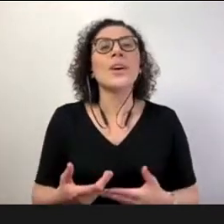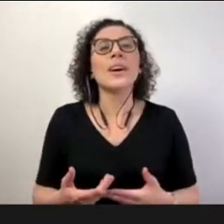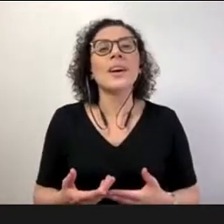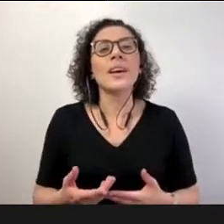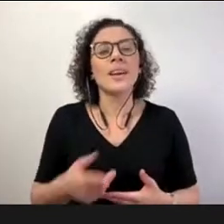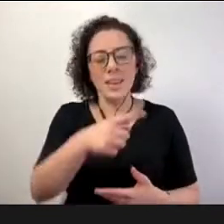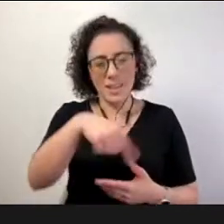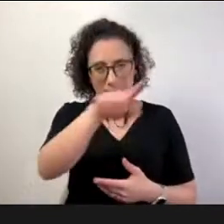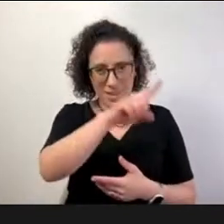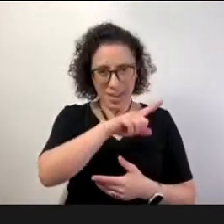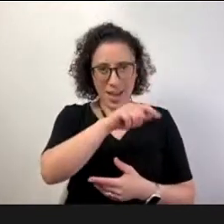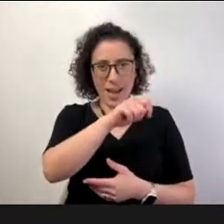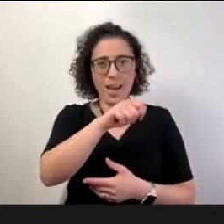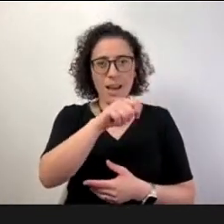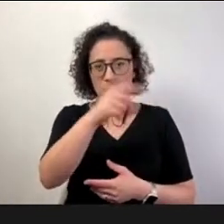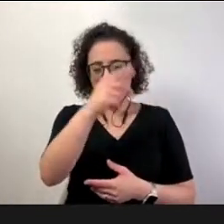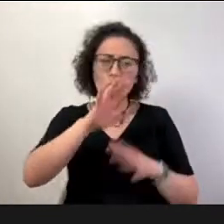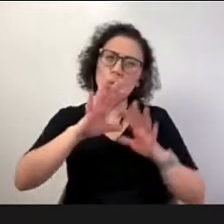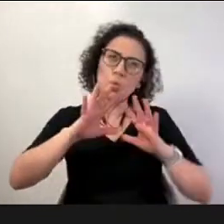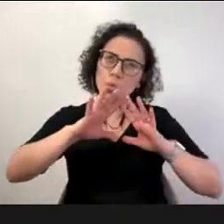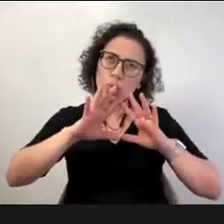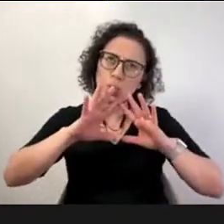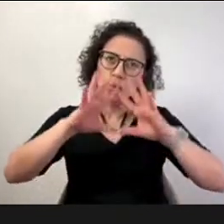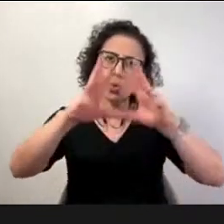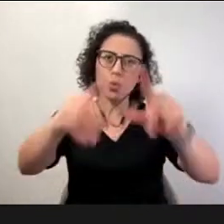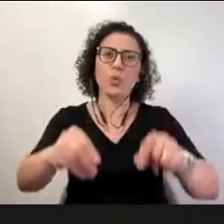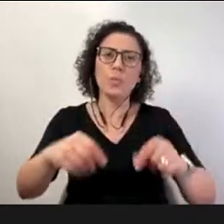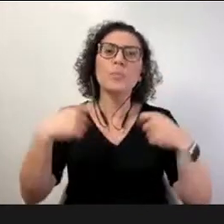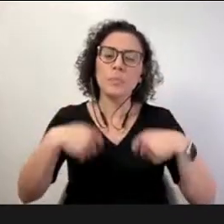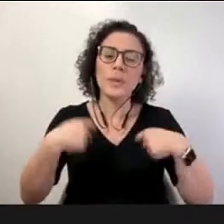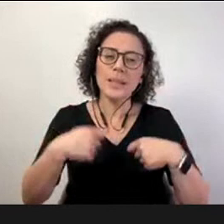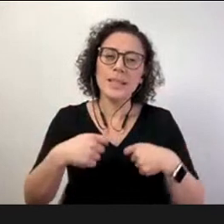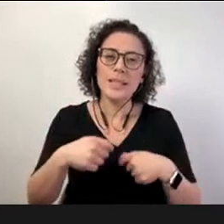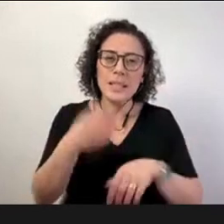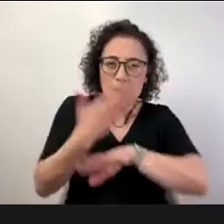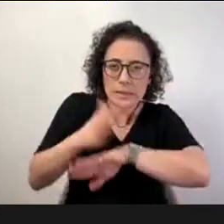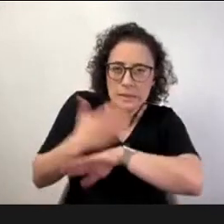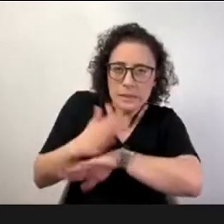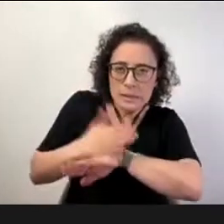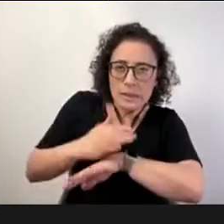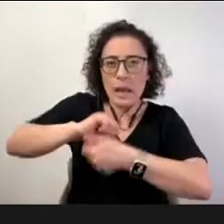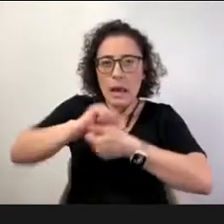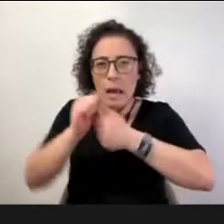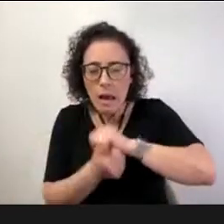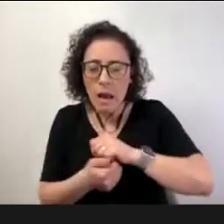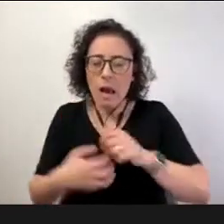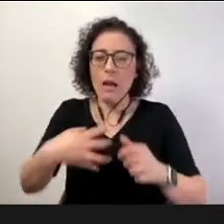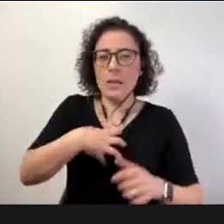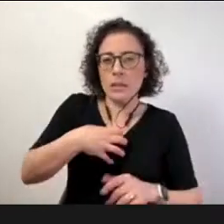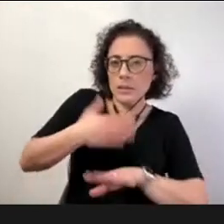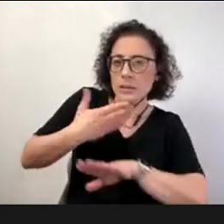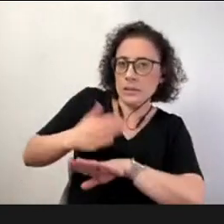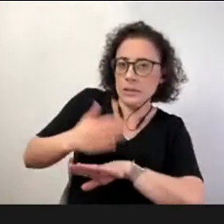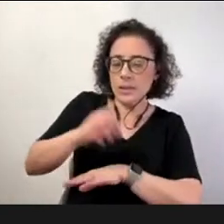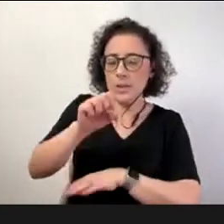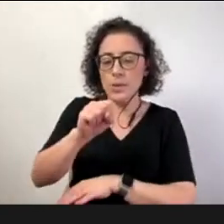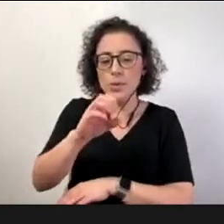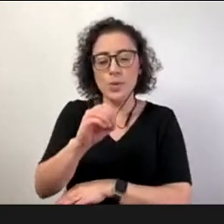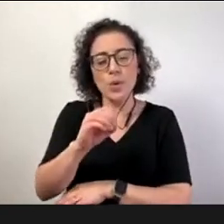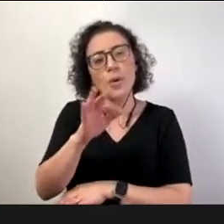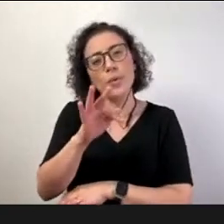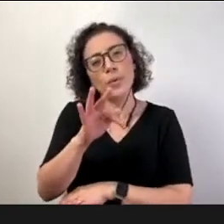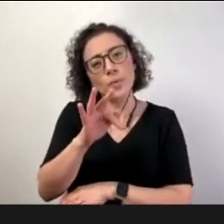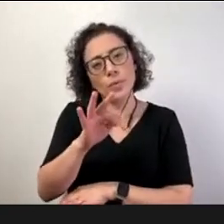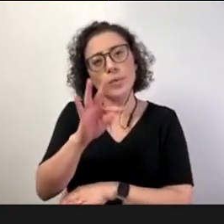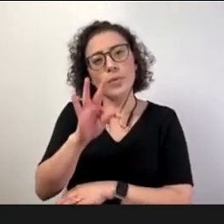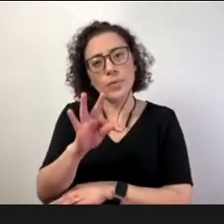garantir que os alunos desenvolver os alunos nela porque isso é fundamental no mundo do trabalho de forma geral ele próprio precisa desenvolver então a questão